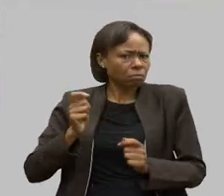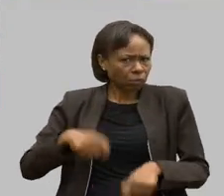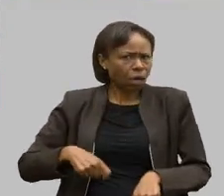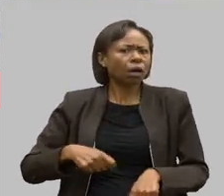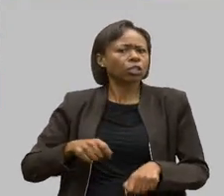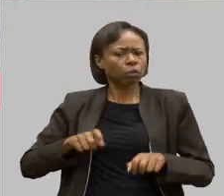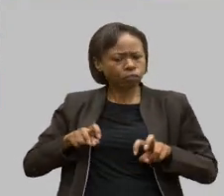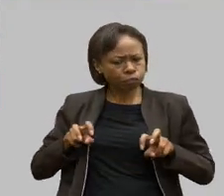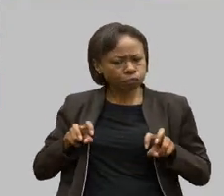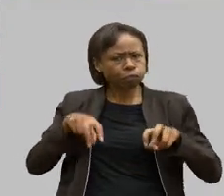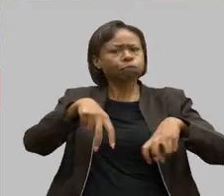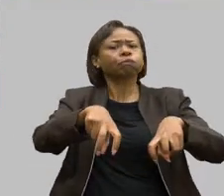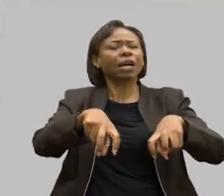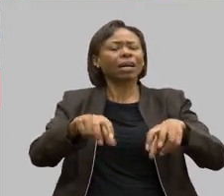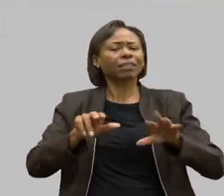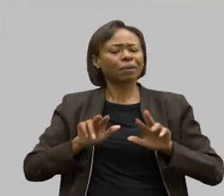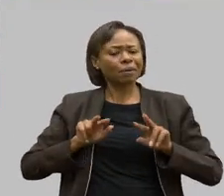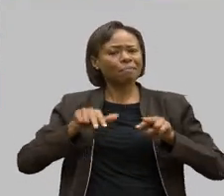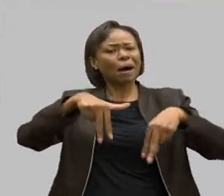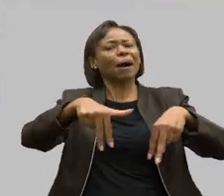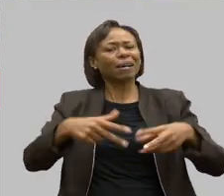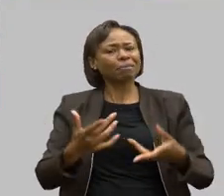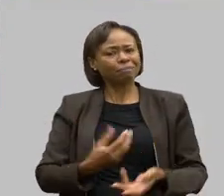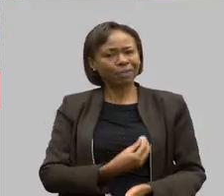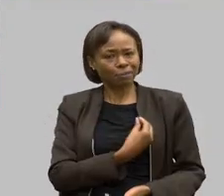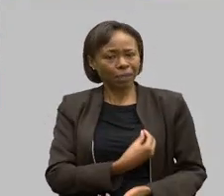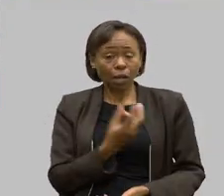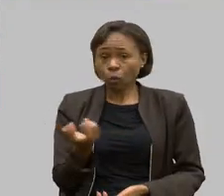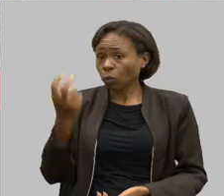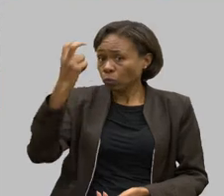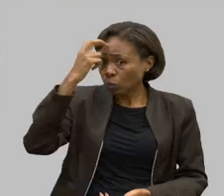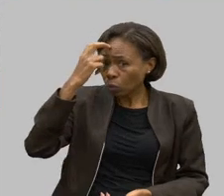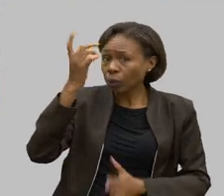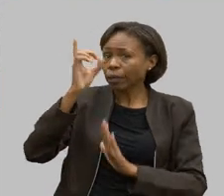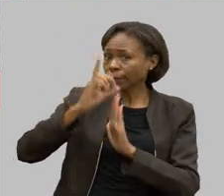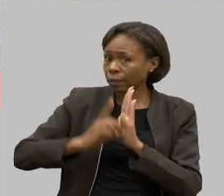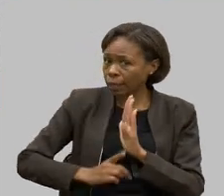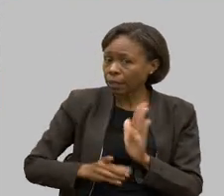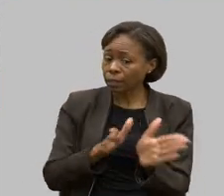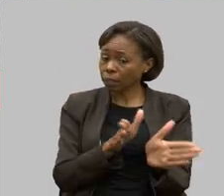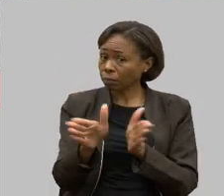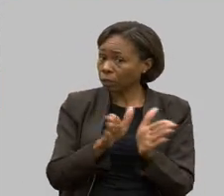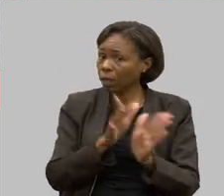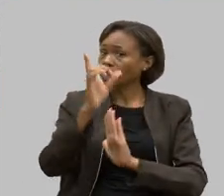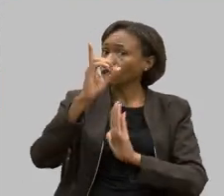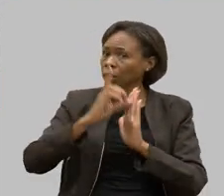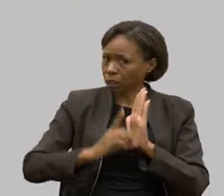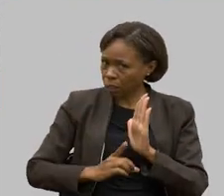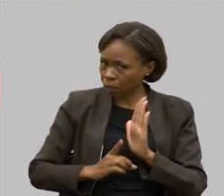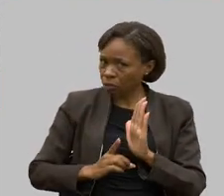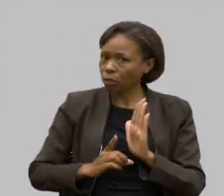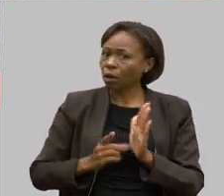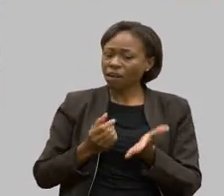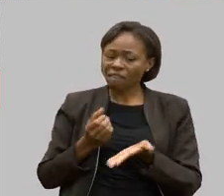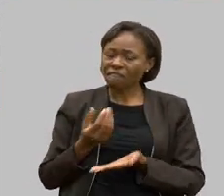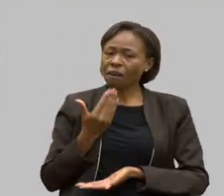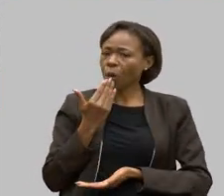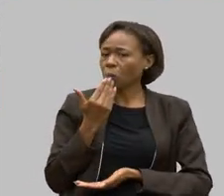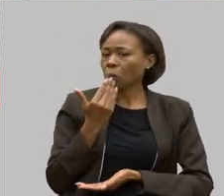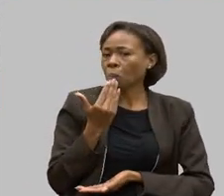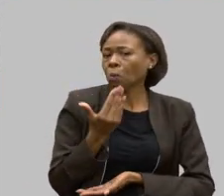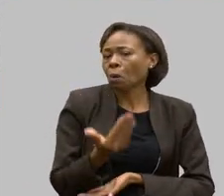espaços. A cultura também é um direito, a acessibilidade é um direito, o acesso não faz nenhum favor. Ele faz o que todos os projetos,